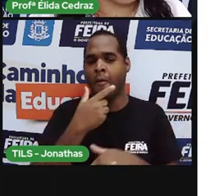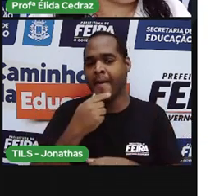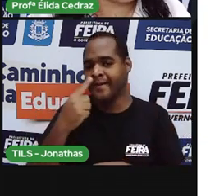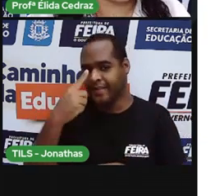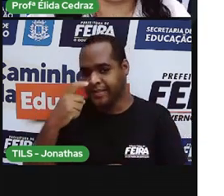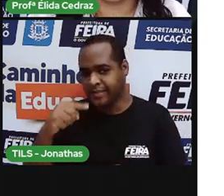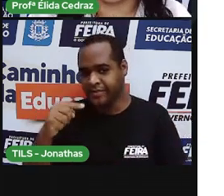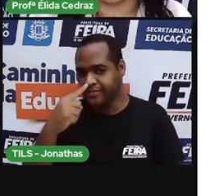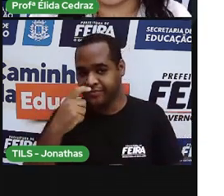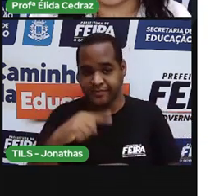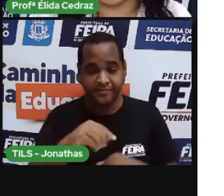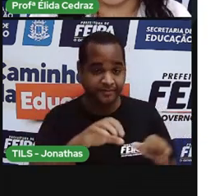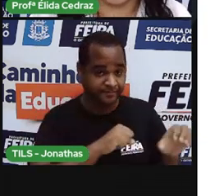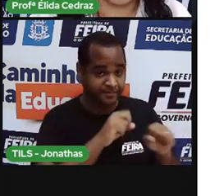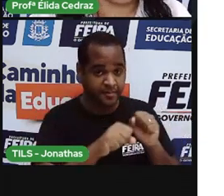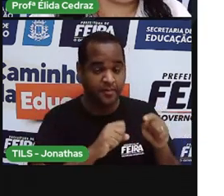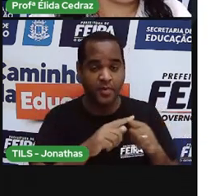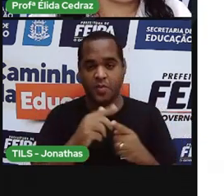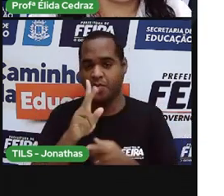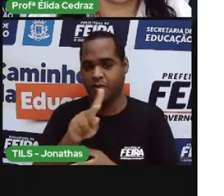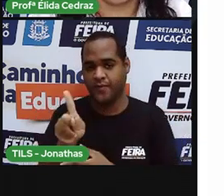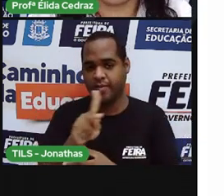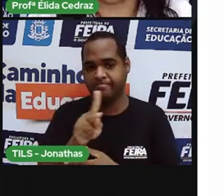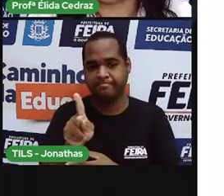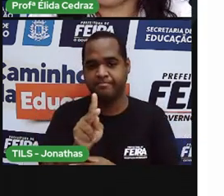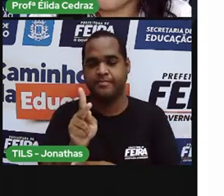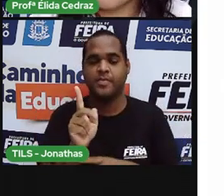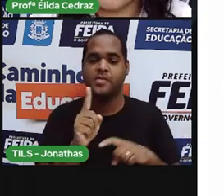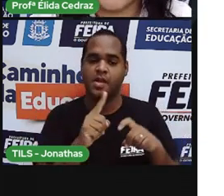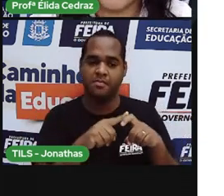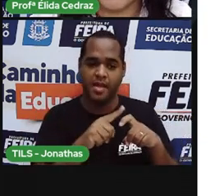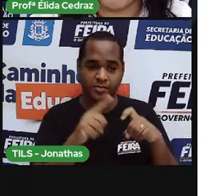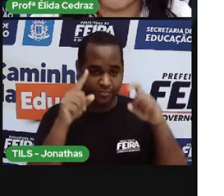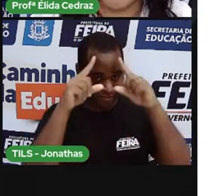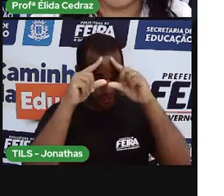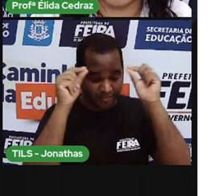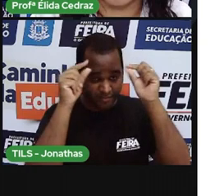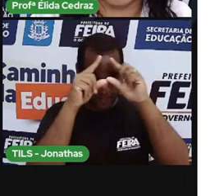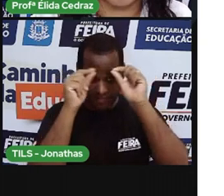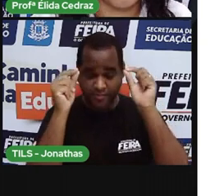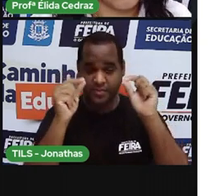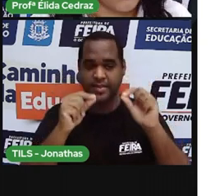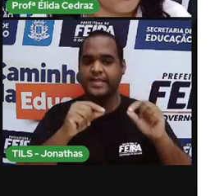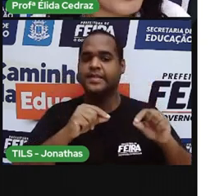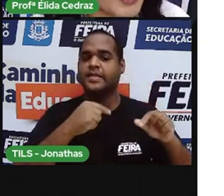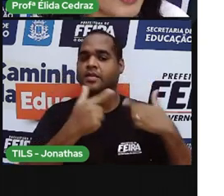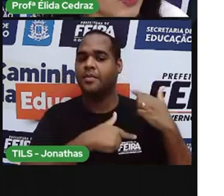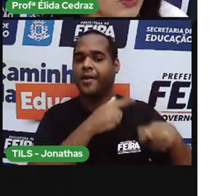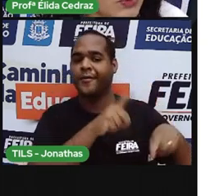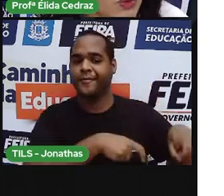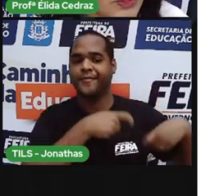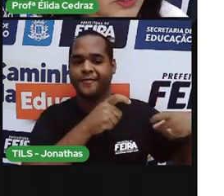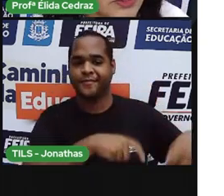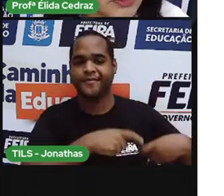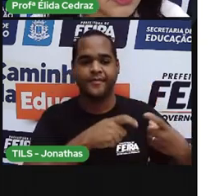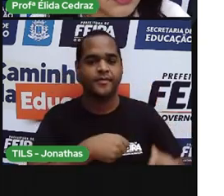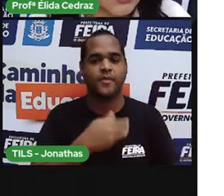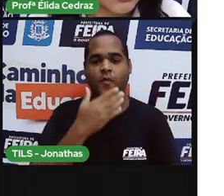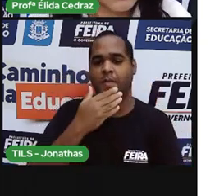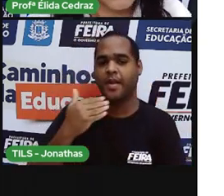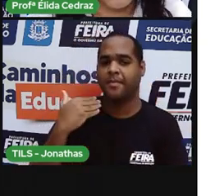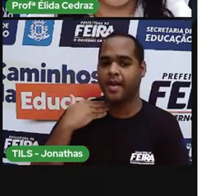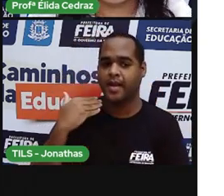os professores, os professores, médicos e os enfermeiros, os agricultores,